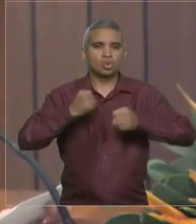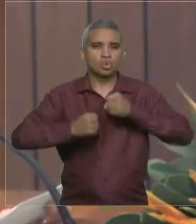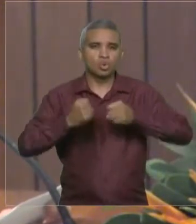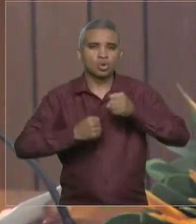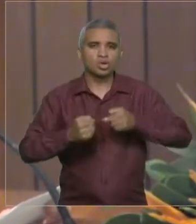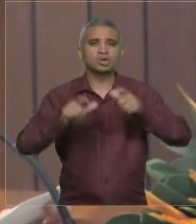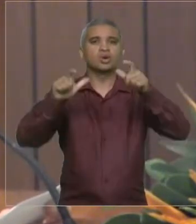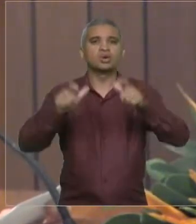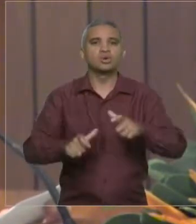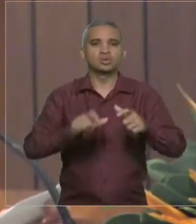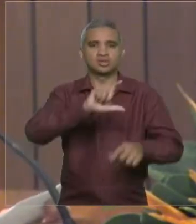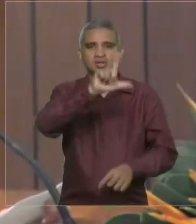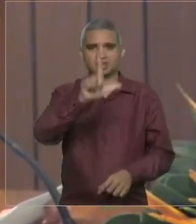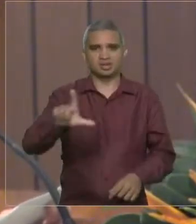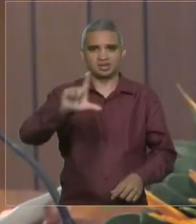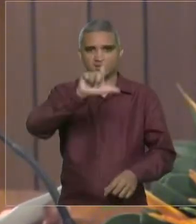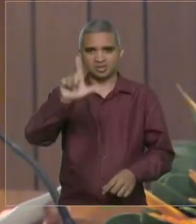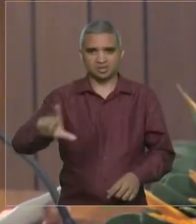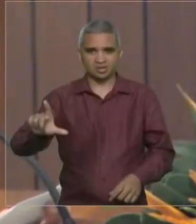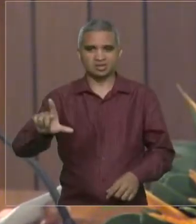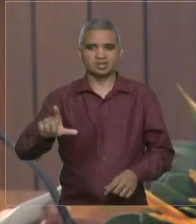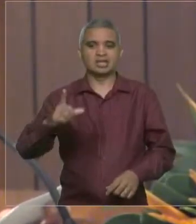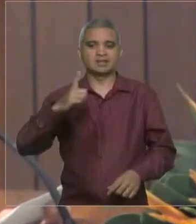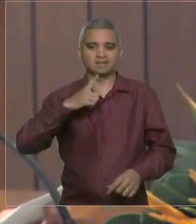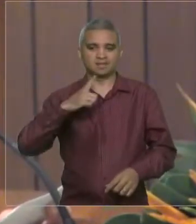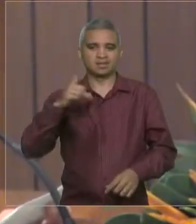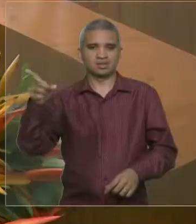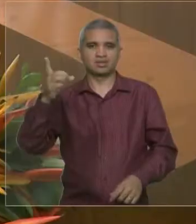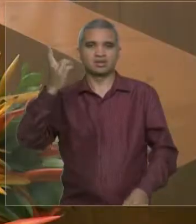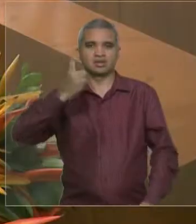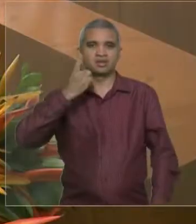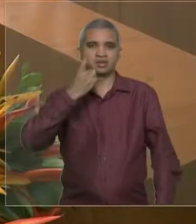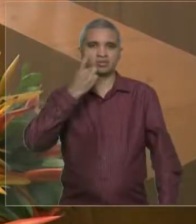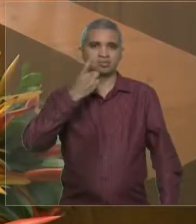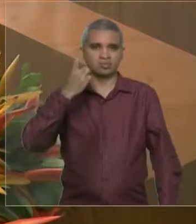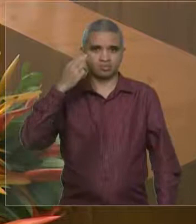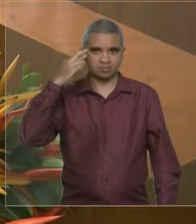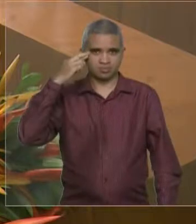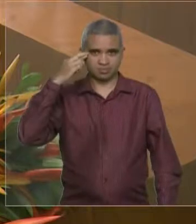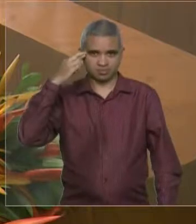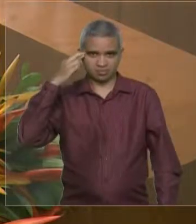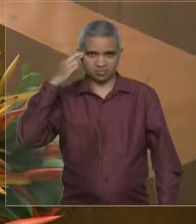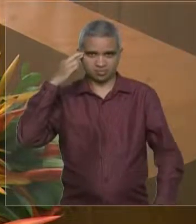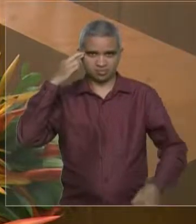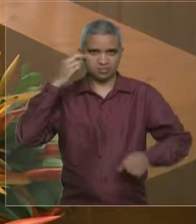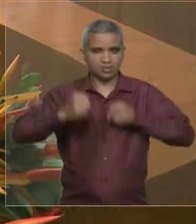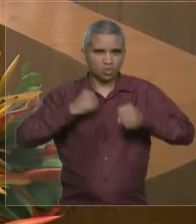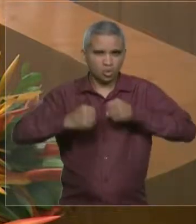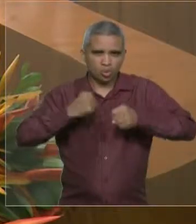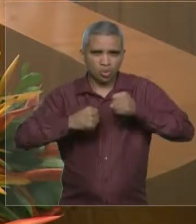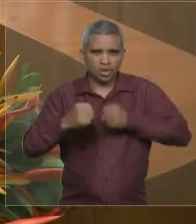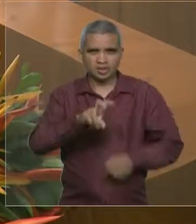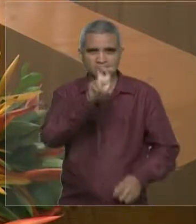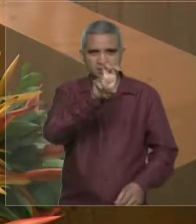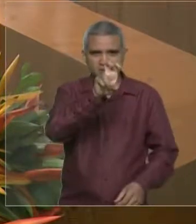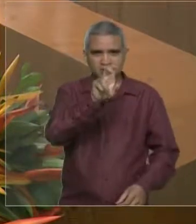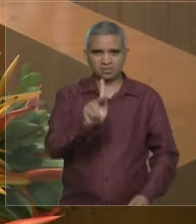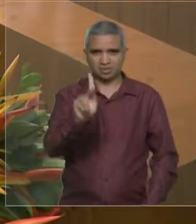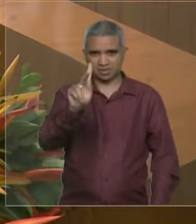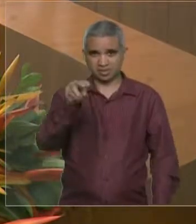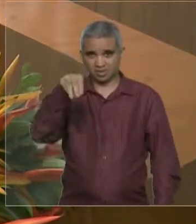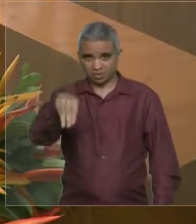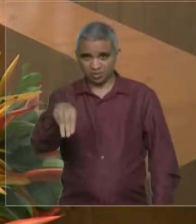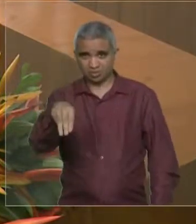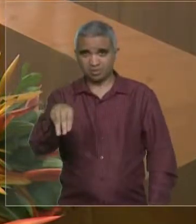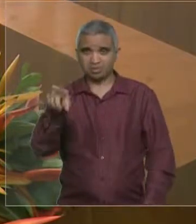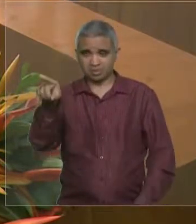nós tivemos aqui o nosso atleta, deputado Roberto Costa, que correu cinco quilômetros e que mostrou